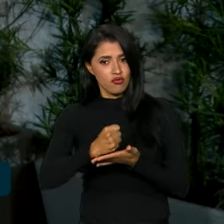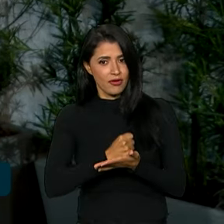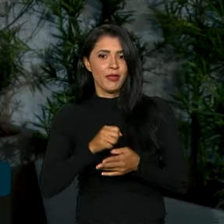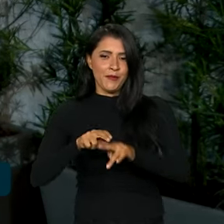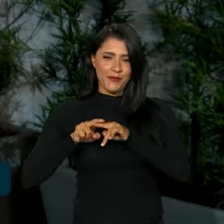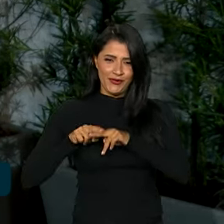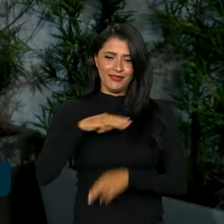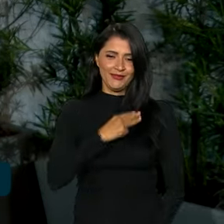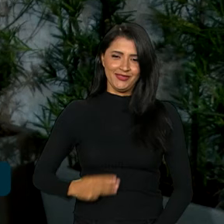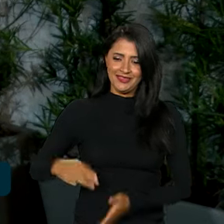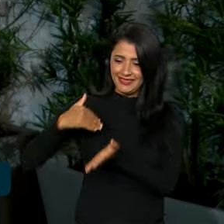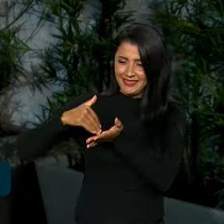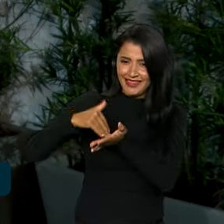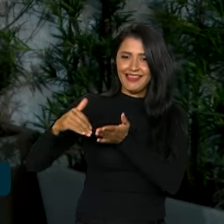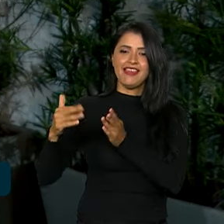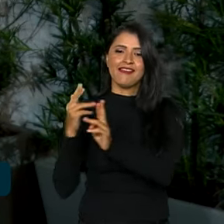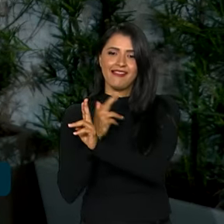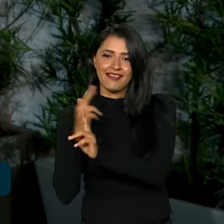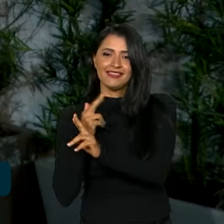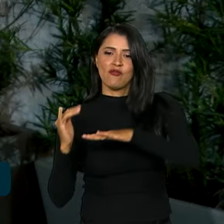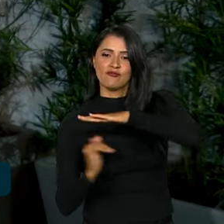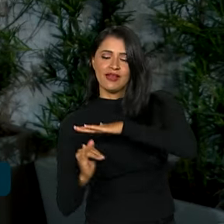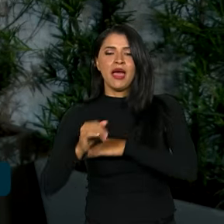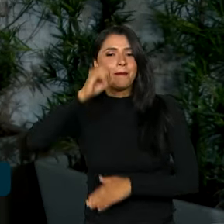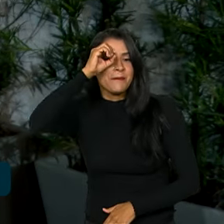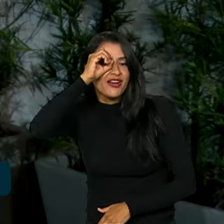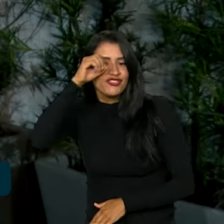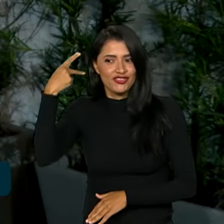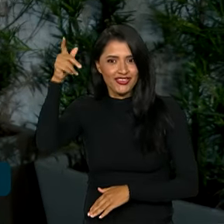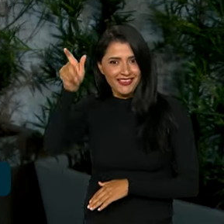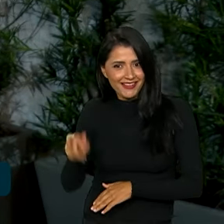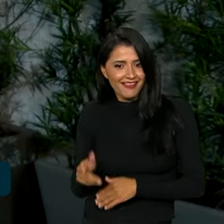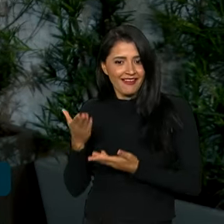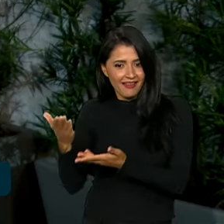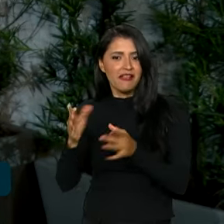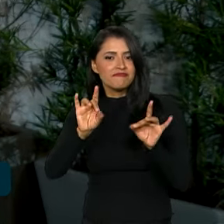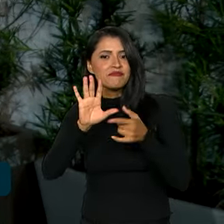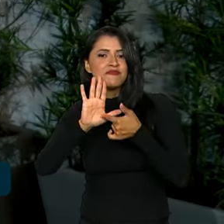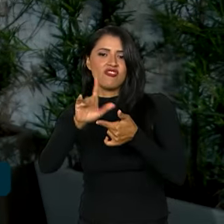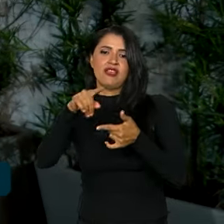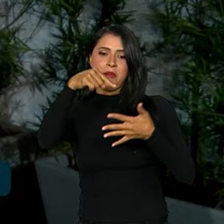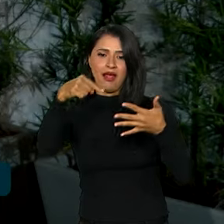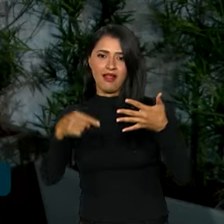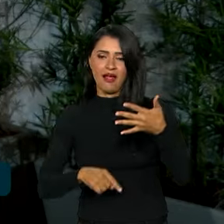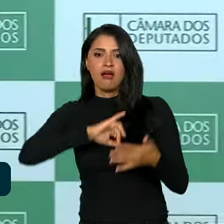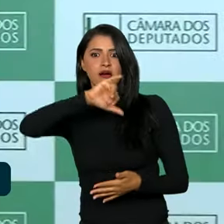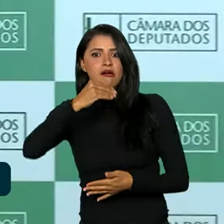ministro da Secretaria das Relações Institucionais, Alexandre Padilha, Alexandre Padilha, destaca esses benefícios.